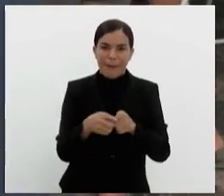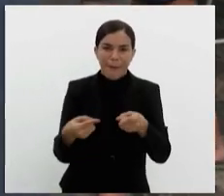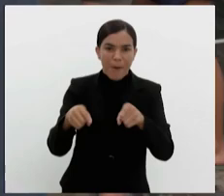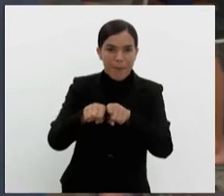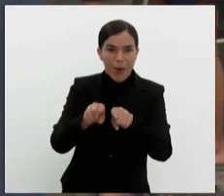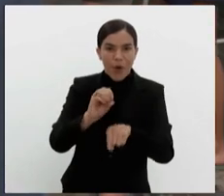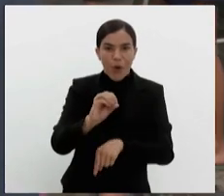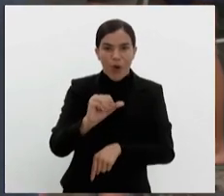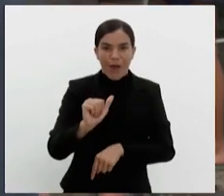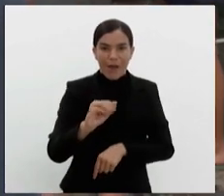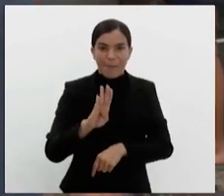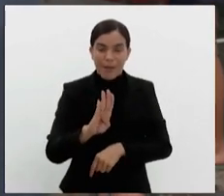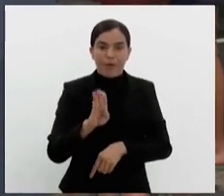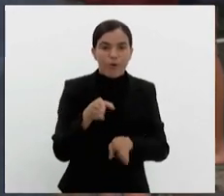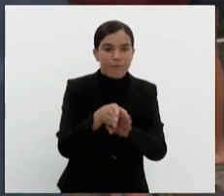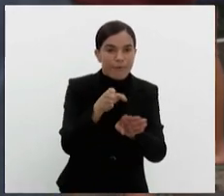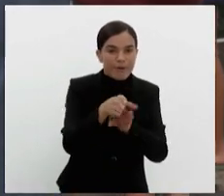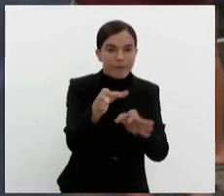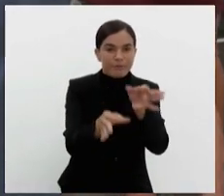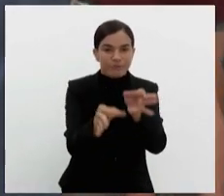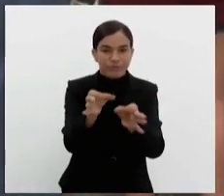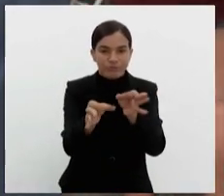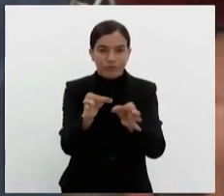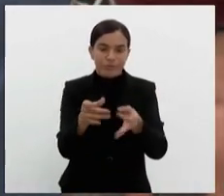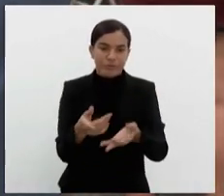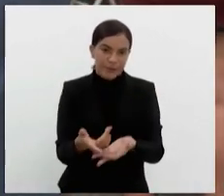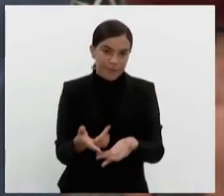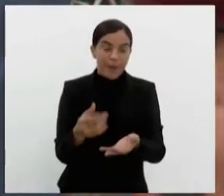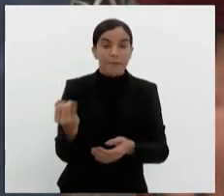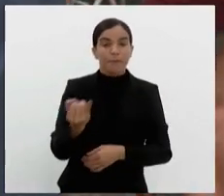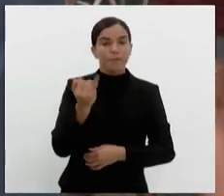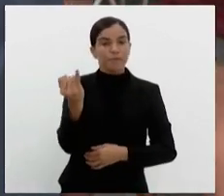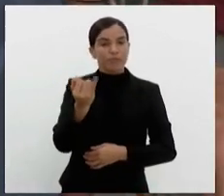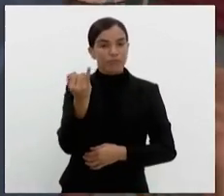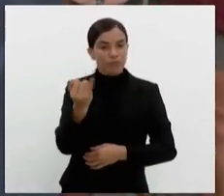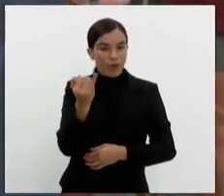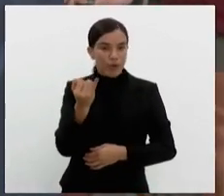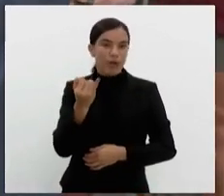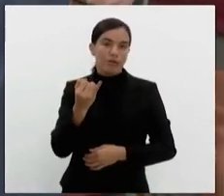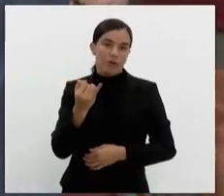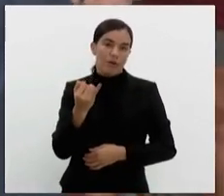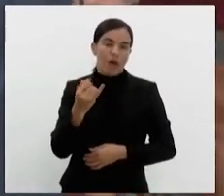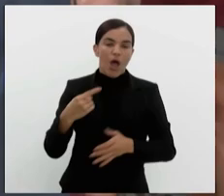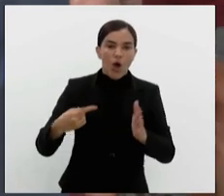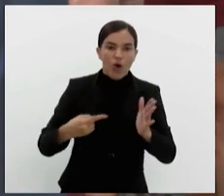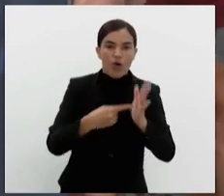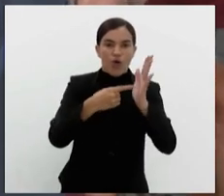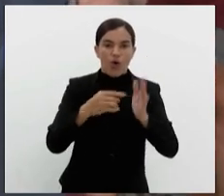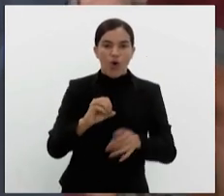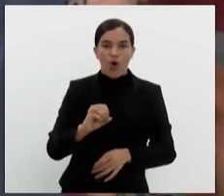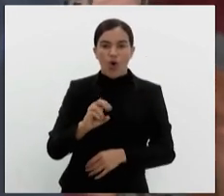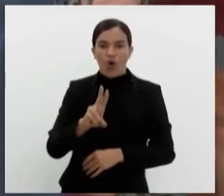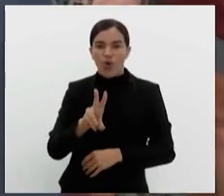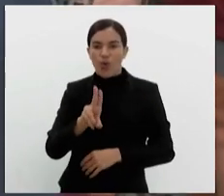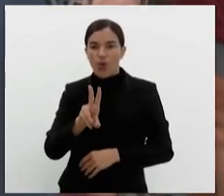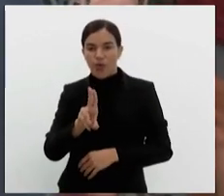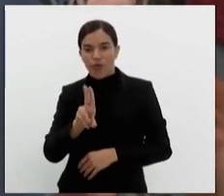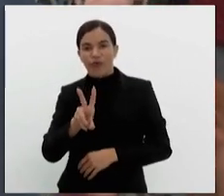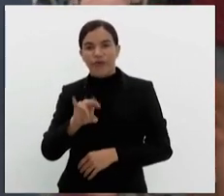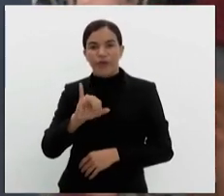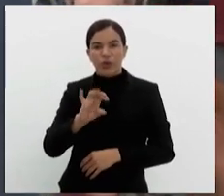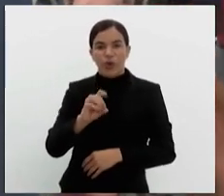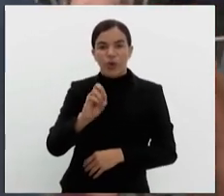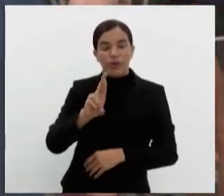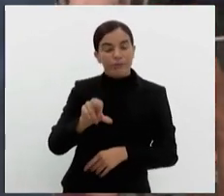OAB está aqui também para orientação jurídica. É importante as ouvidorias estarem junto à população porque você fortalece esse